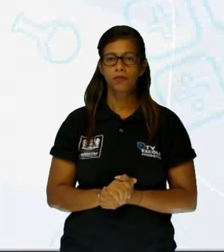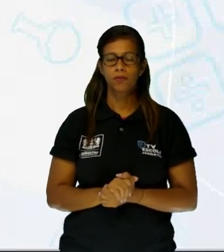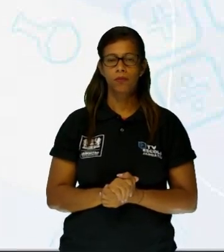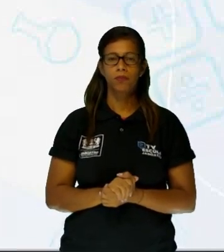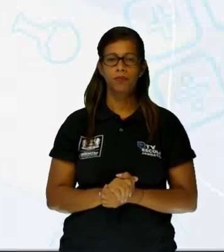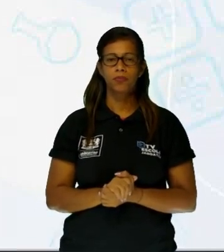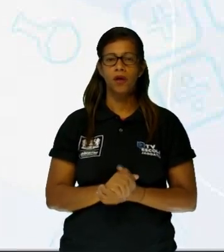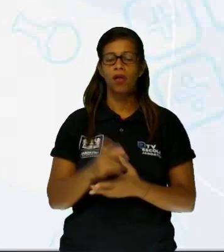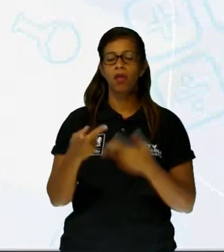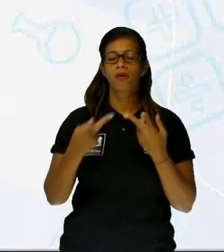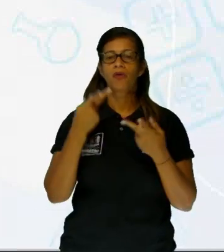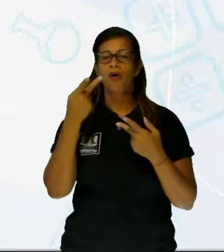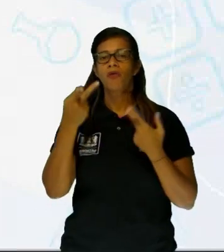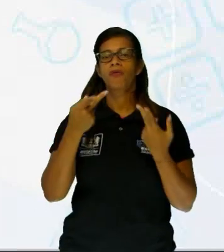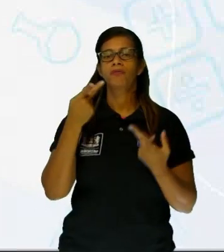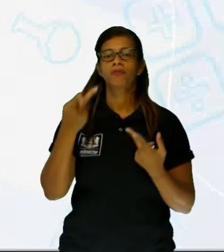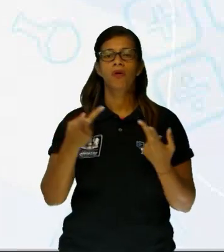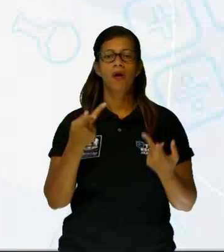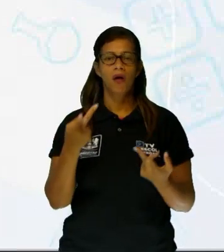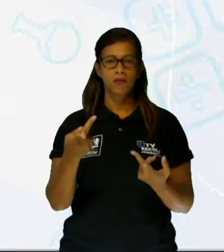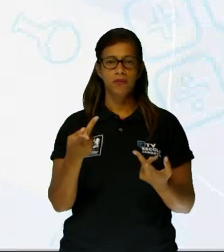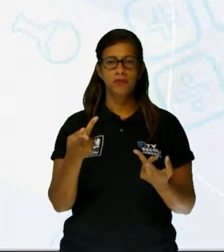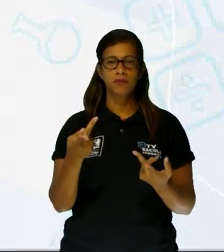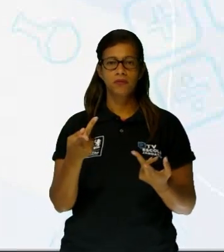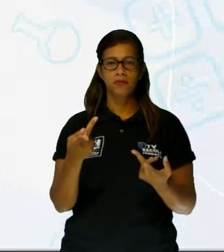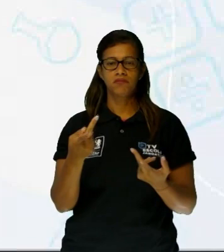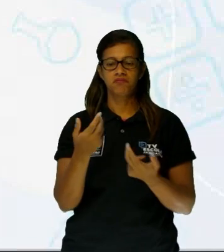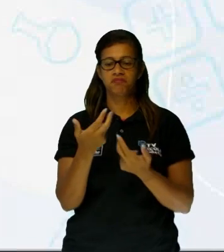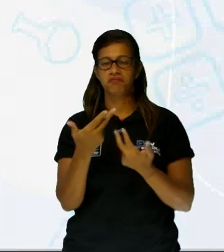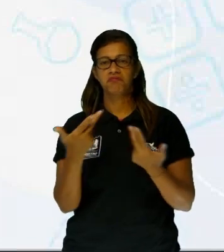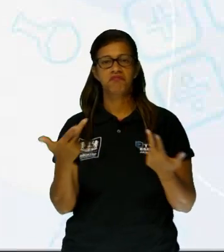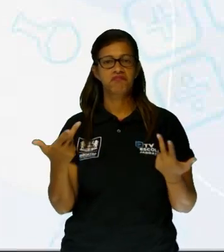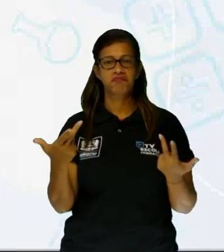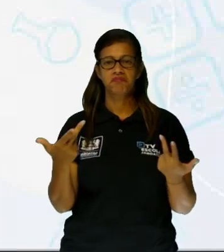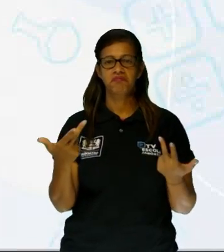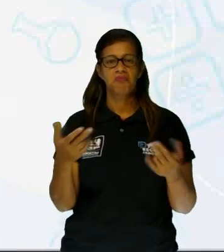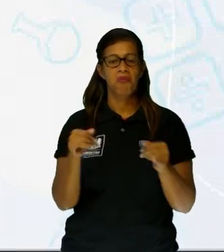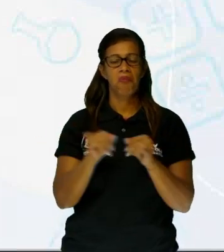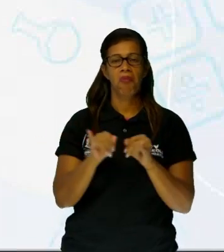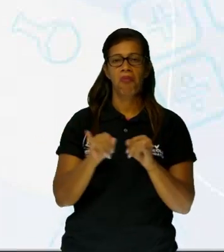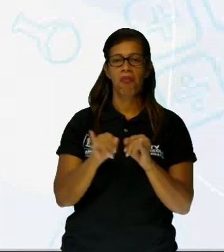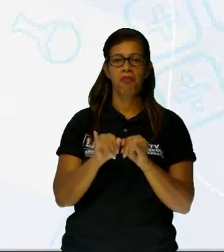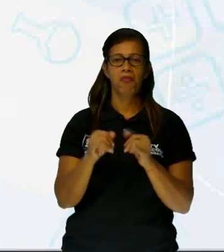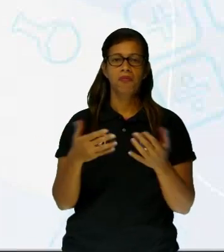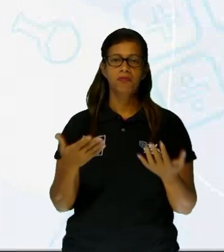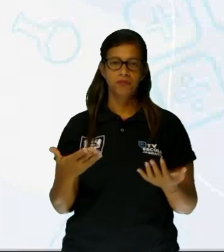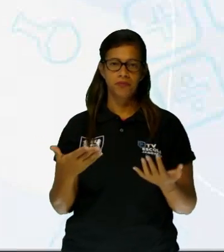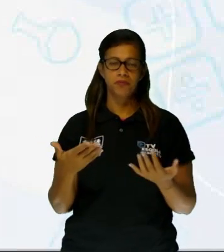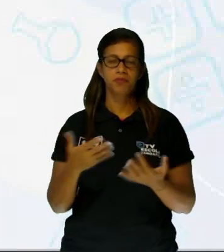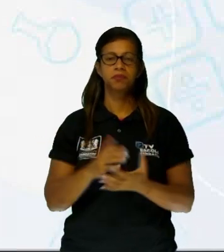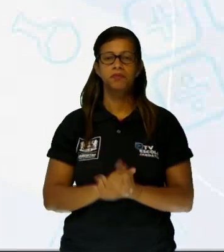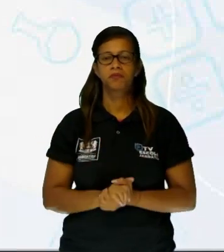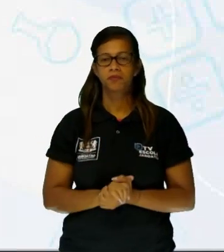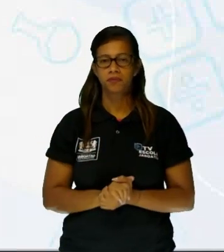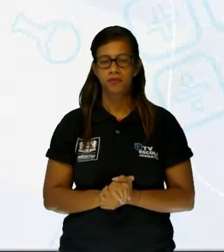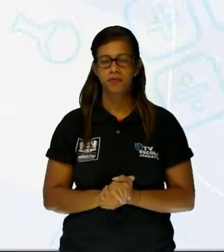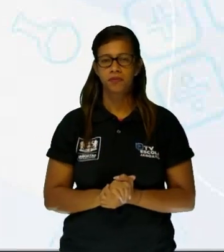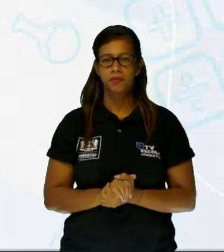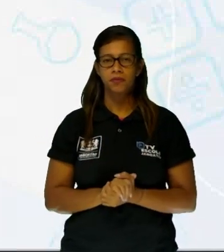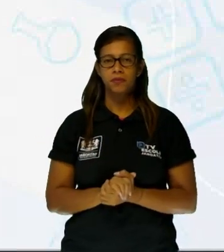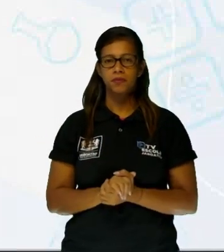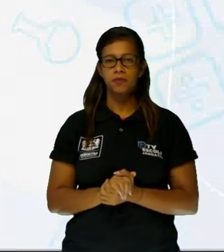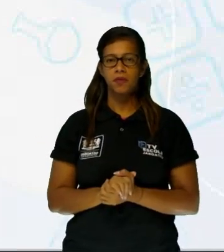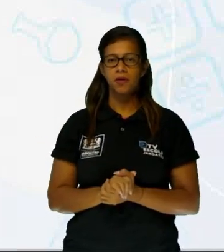mais esfarrapadas possíveis. E não há nada mais vio, abjeto, hediondo e infame. O fato é que é